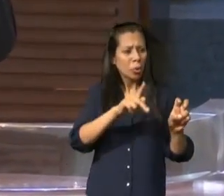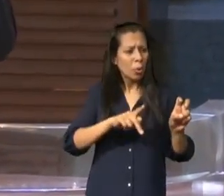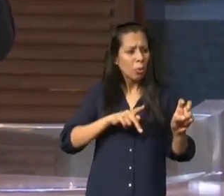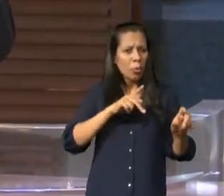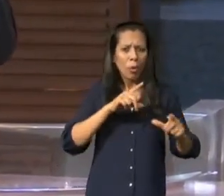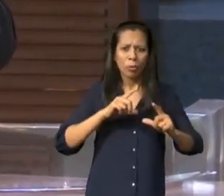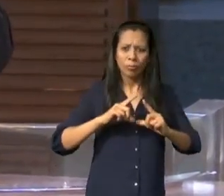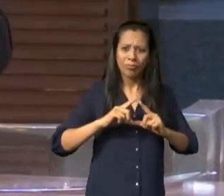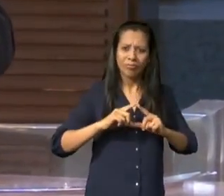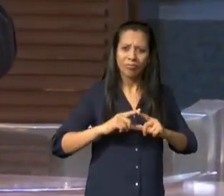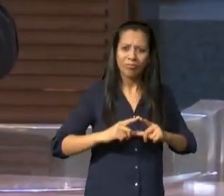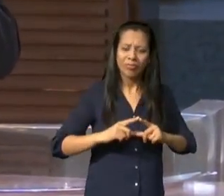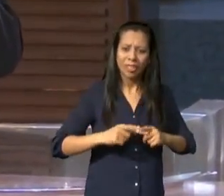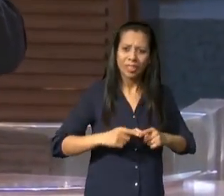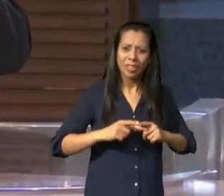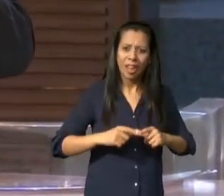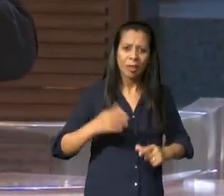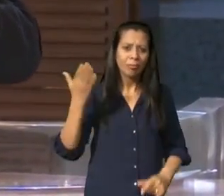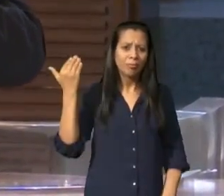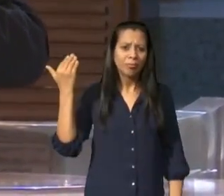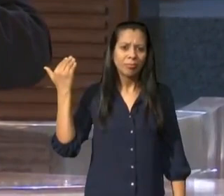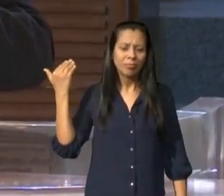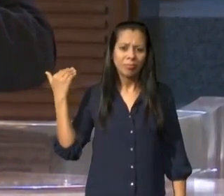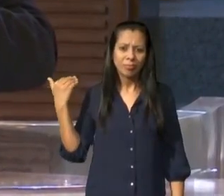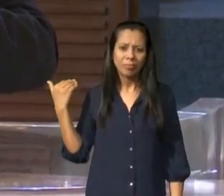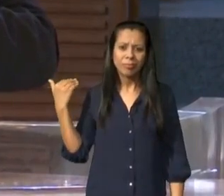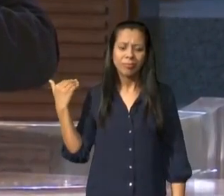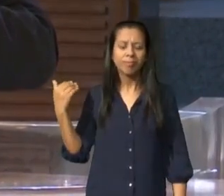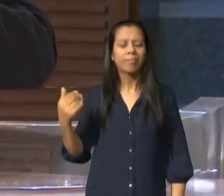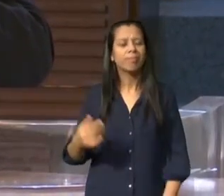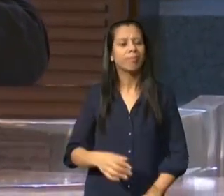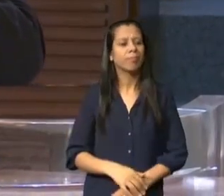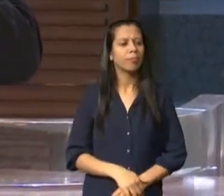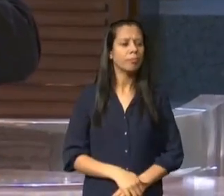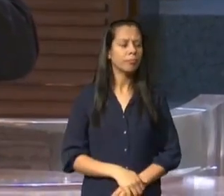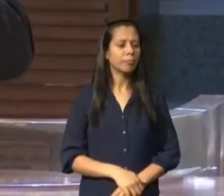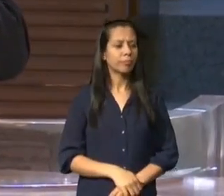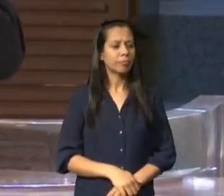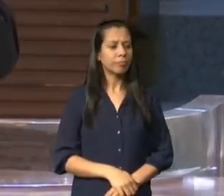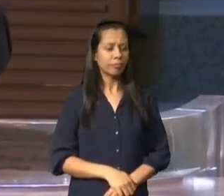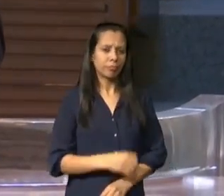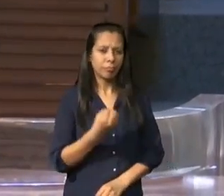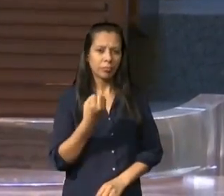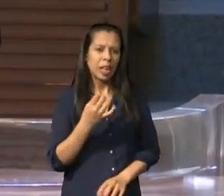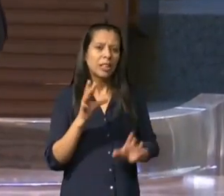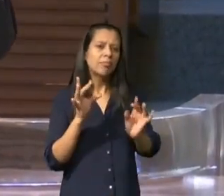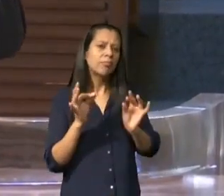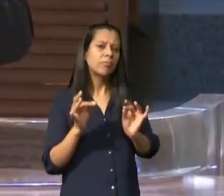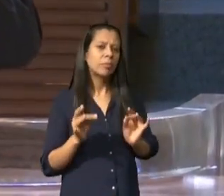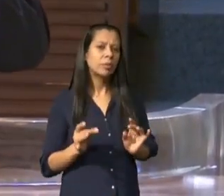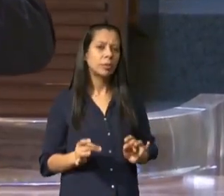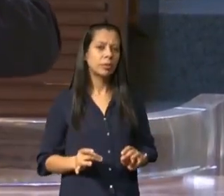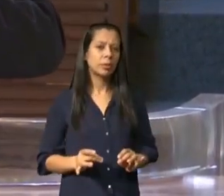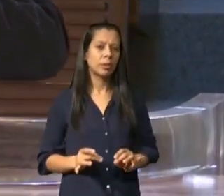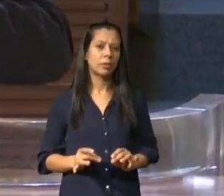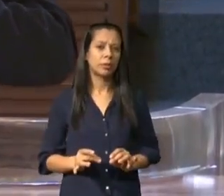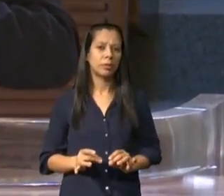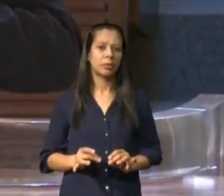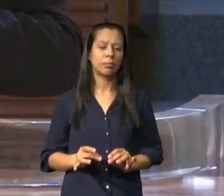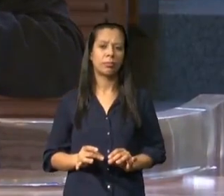Israel enquanto no deserto e vejam como ele começa nesses cinco